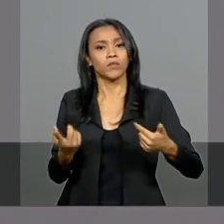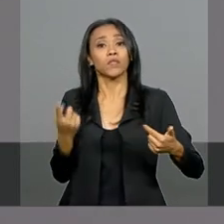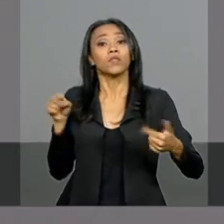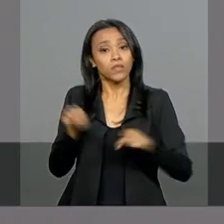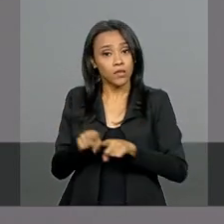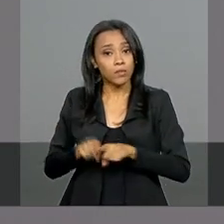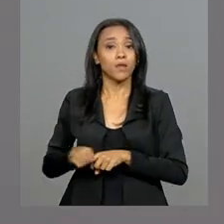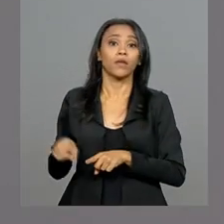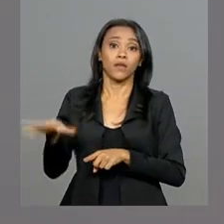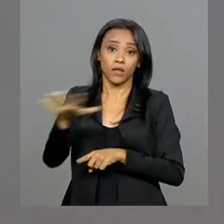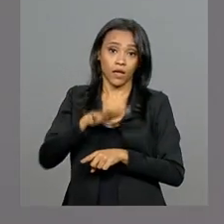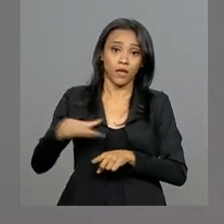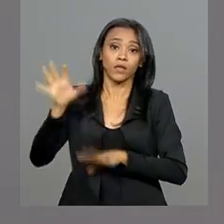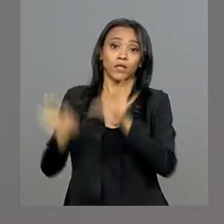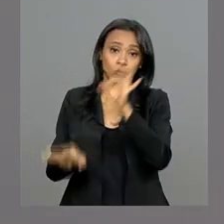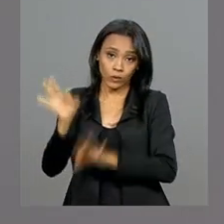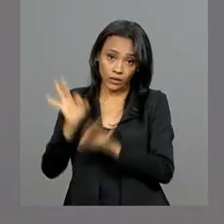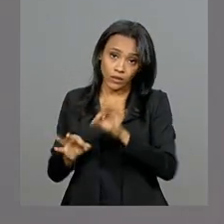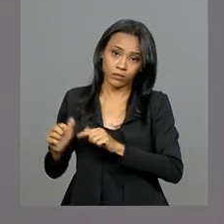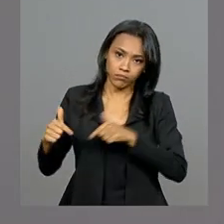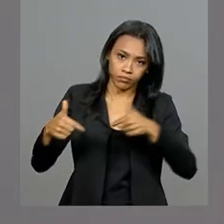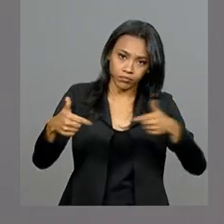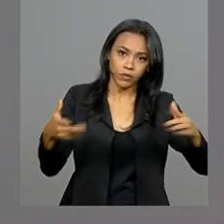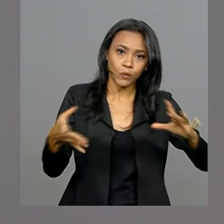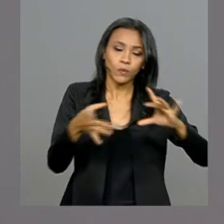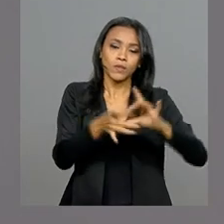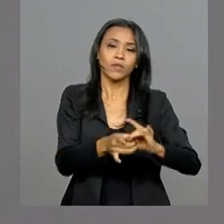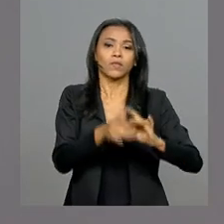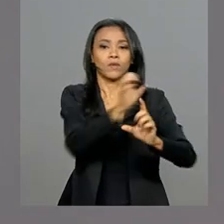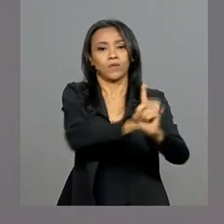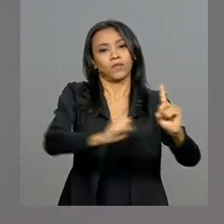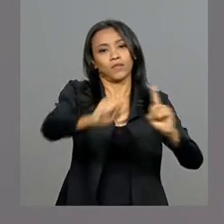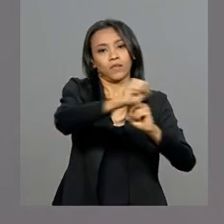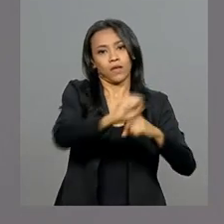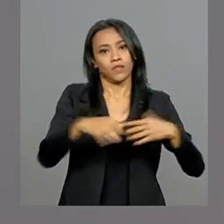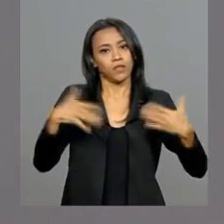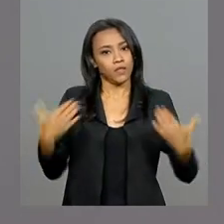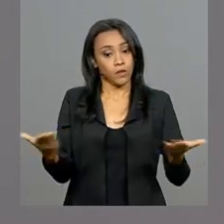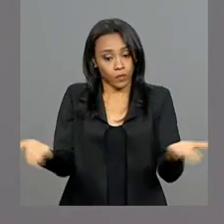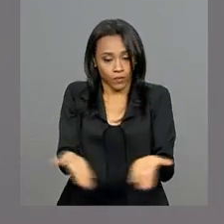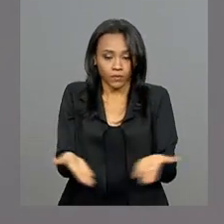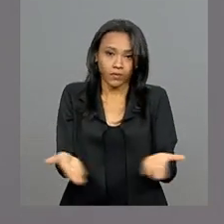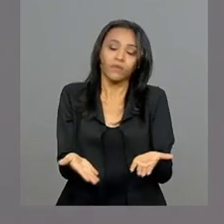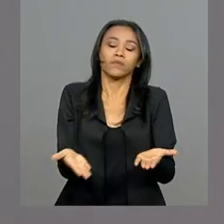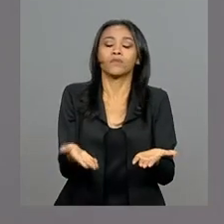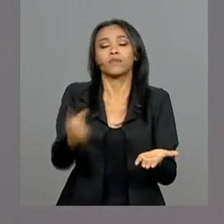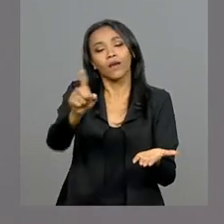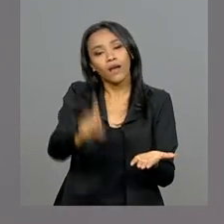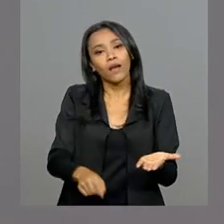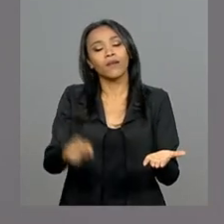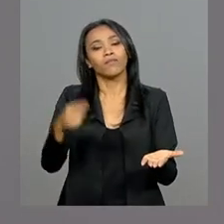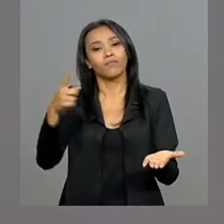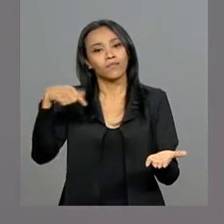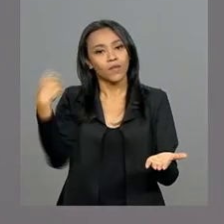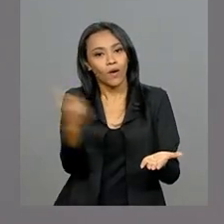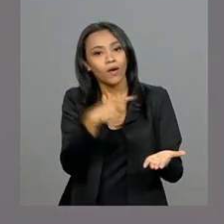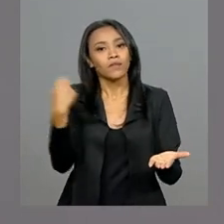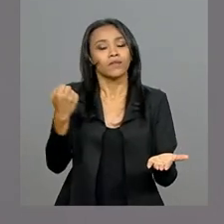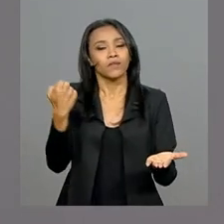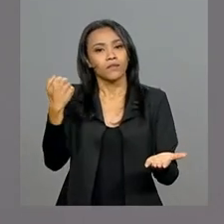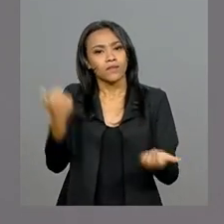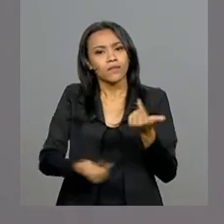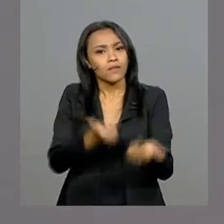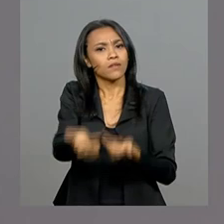trabalhar envolvido com a sociedade. Então, são atos que nós temos que trabalhar também, não só no